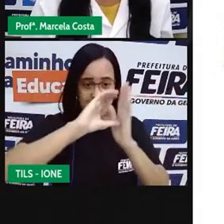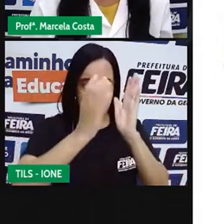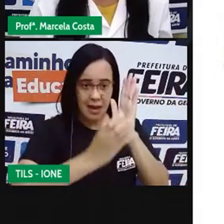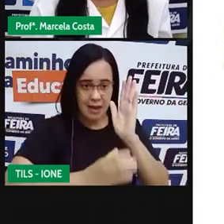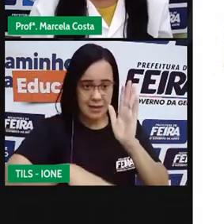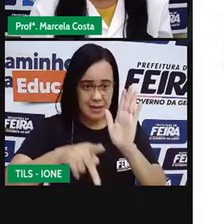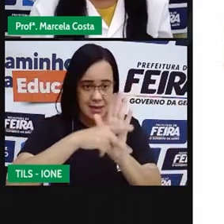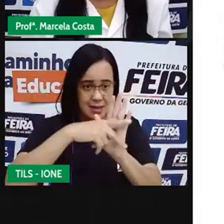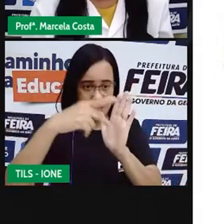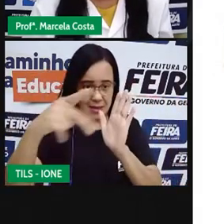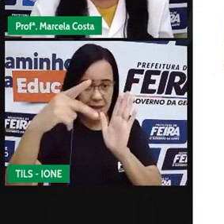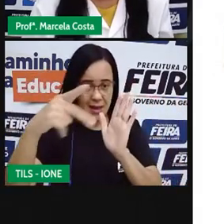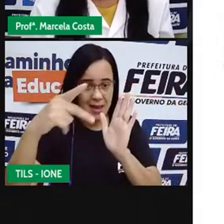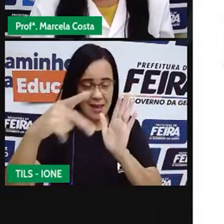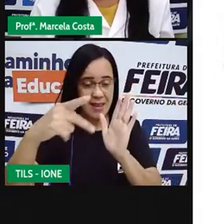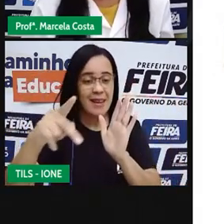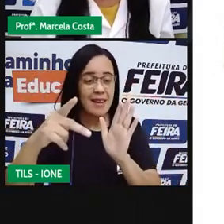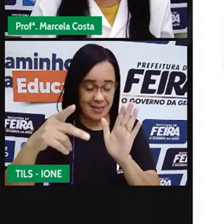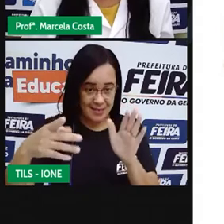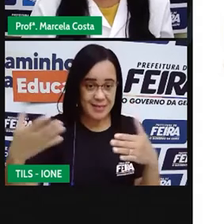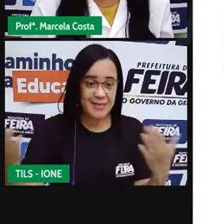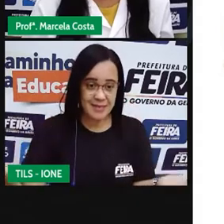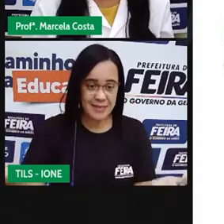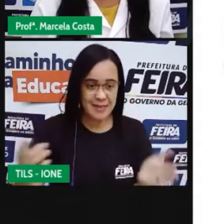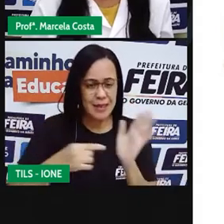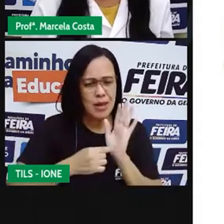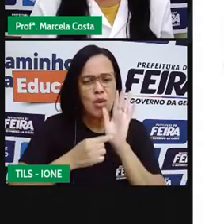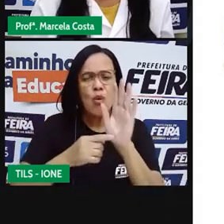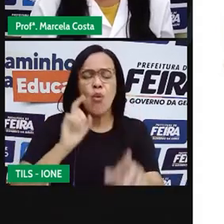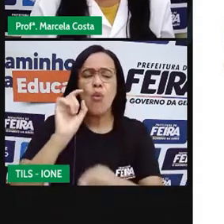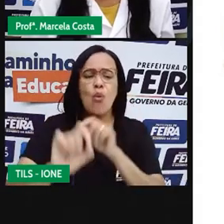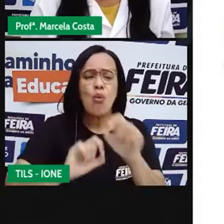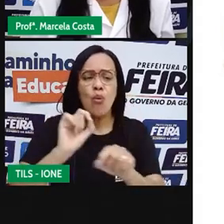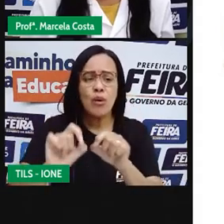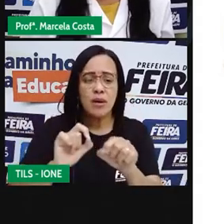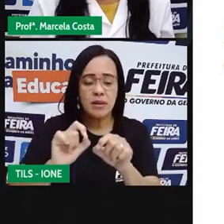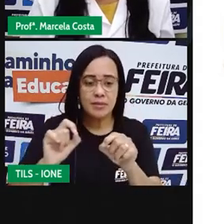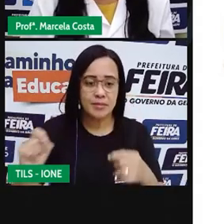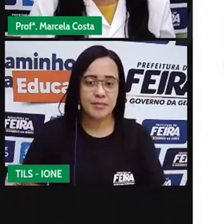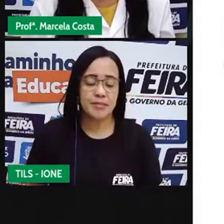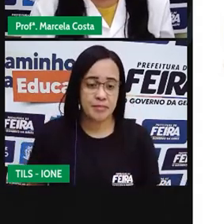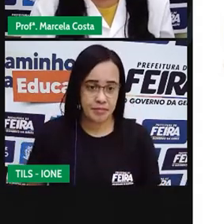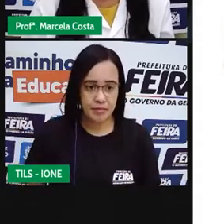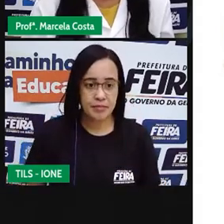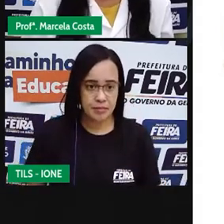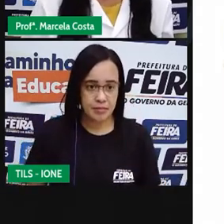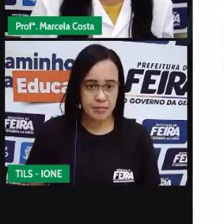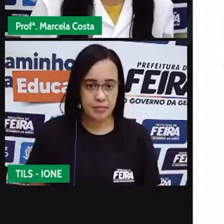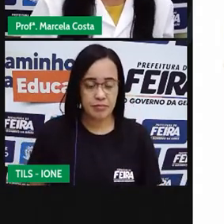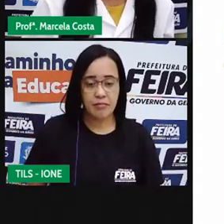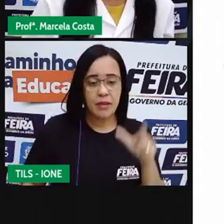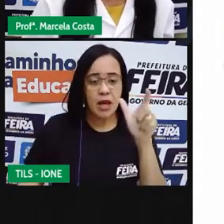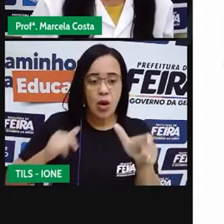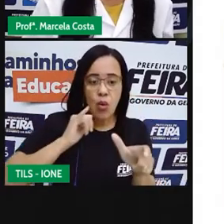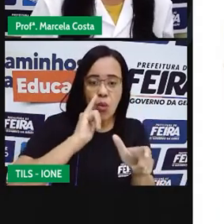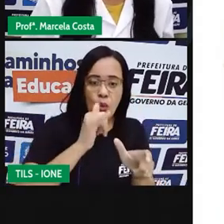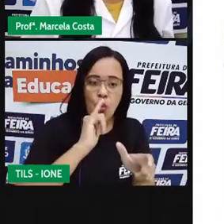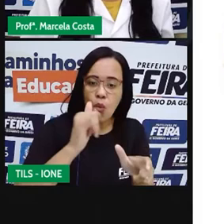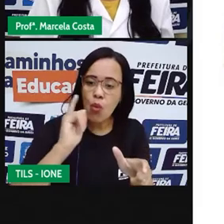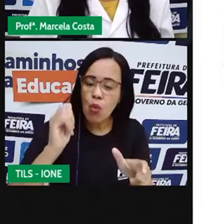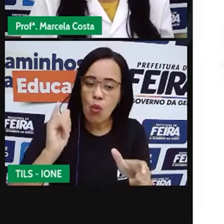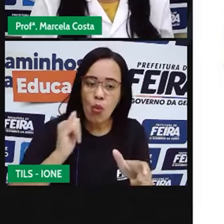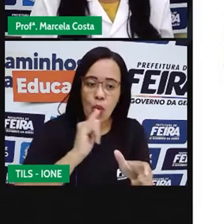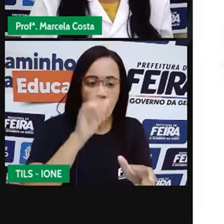física própria. Isso mostra para a gente que nesses contos de fadas, os personagens